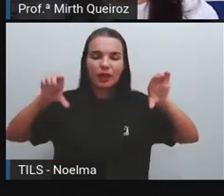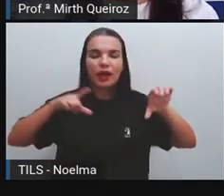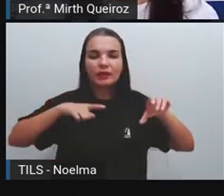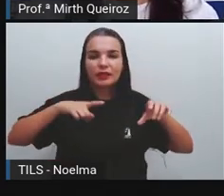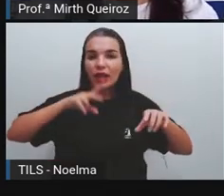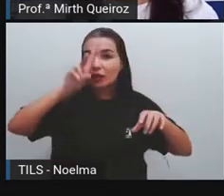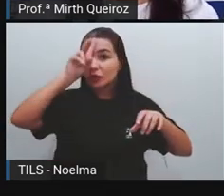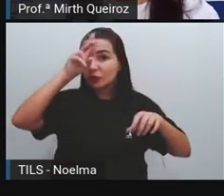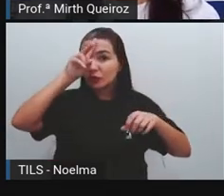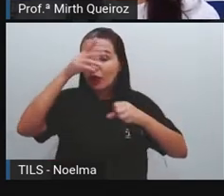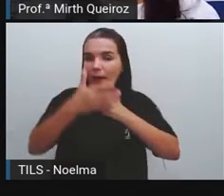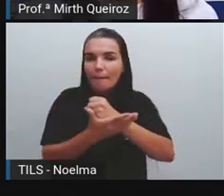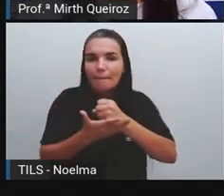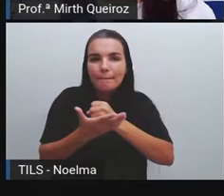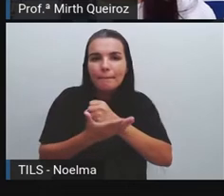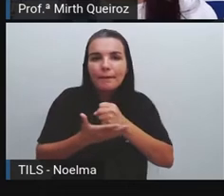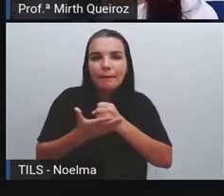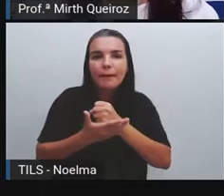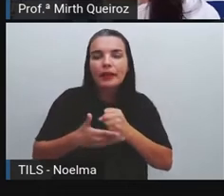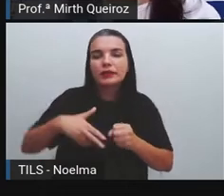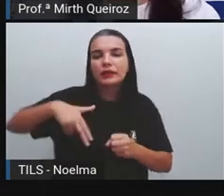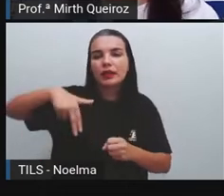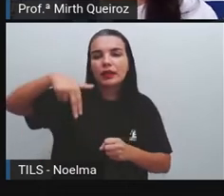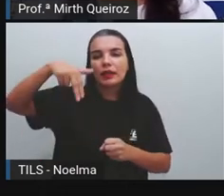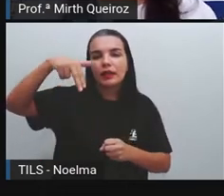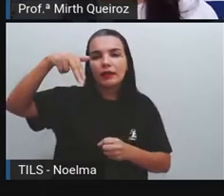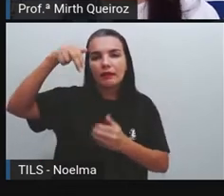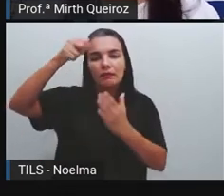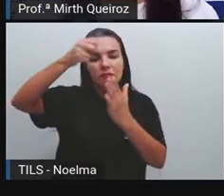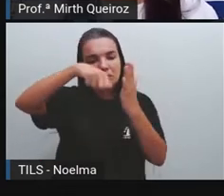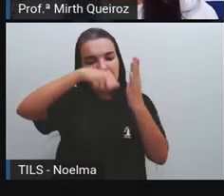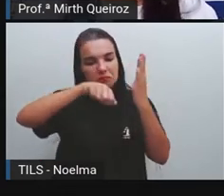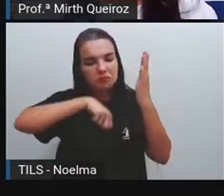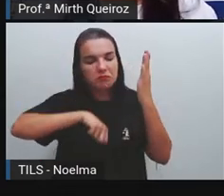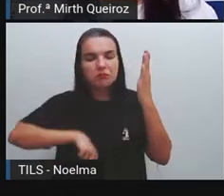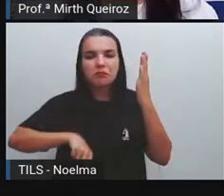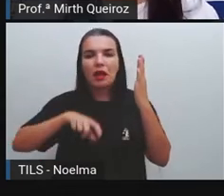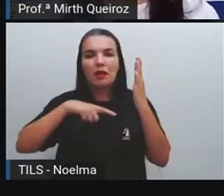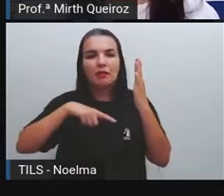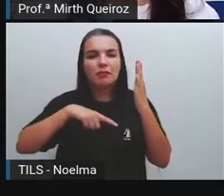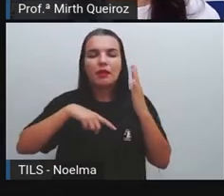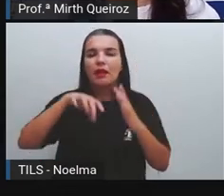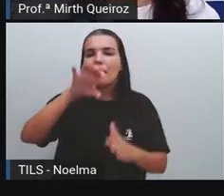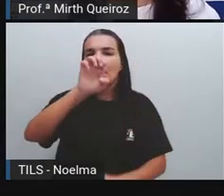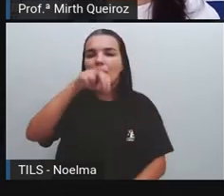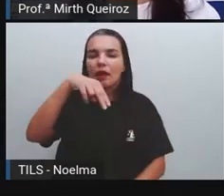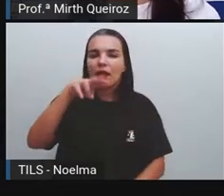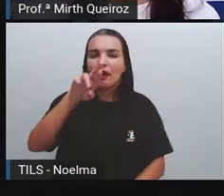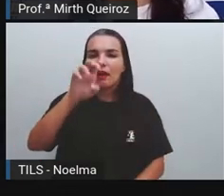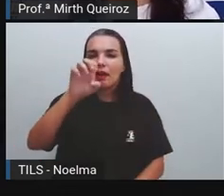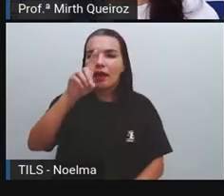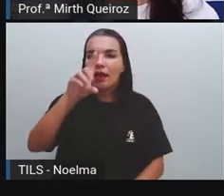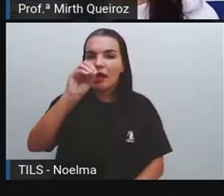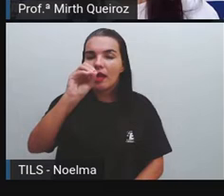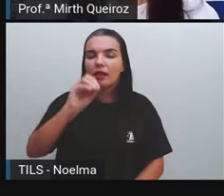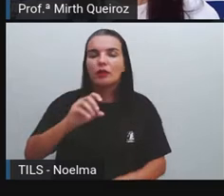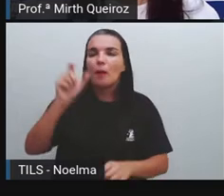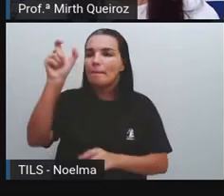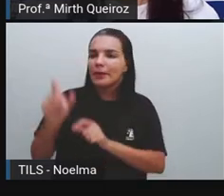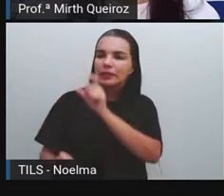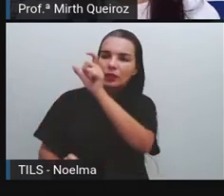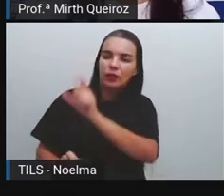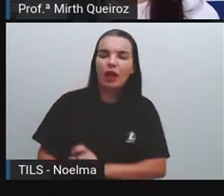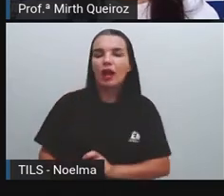fundamentos básicos das narrativas, como por exemplo, o enredo, personagens, tempo, lugar e